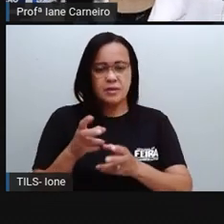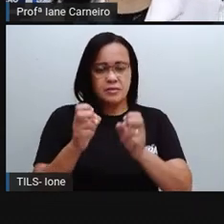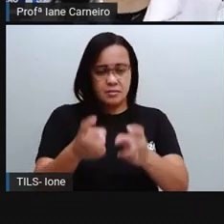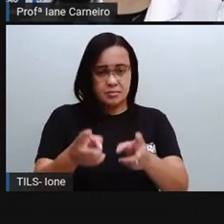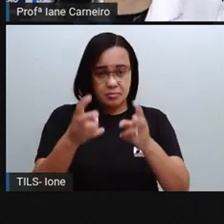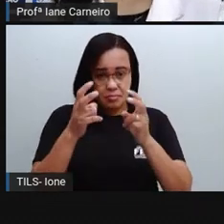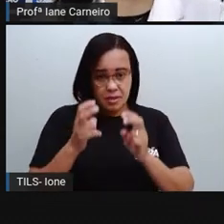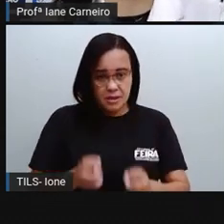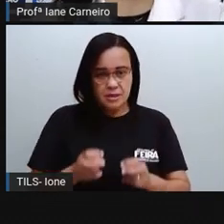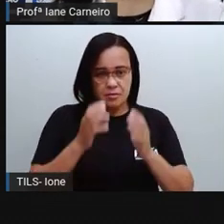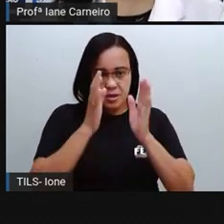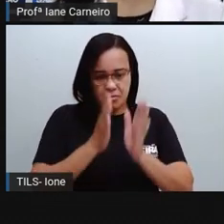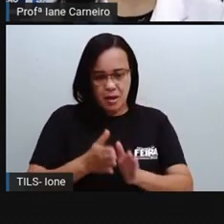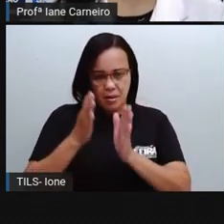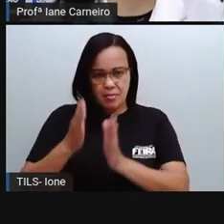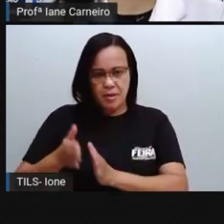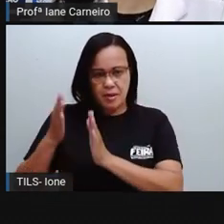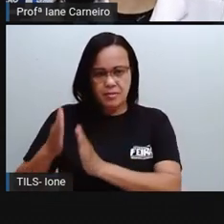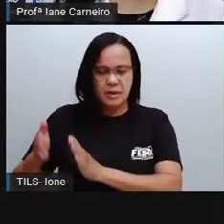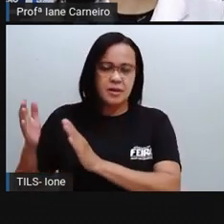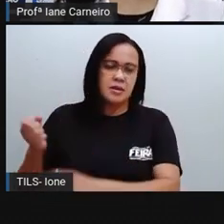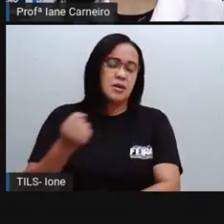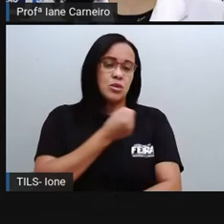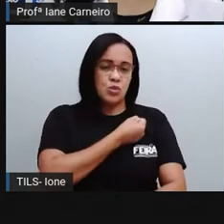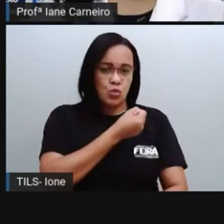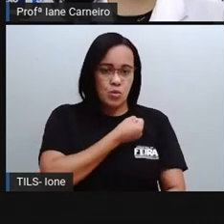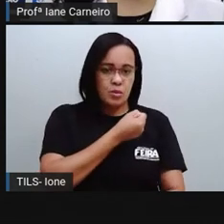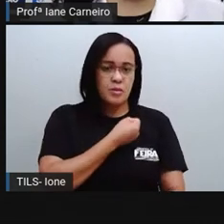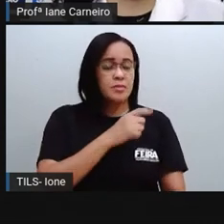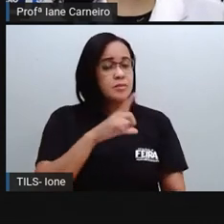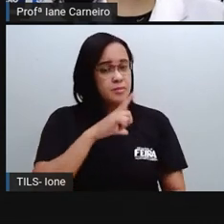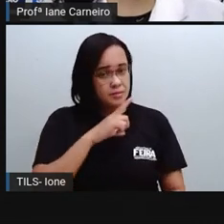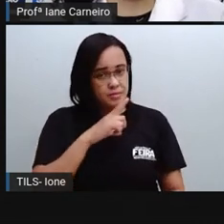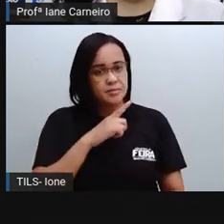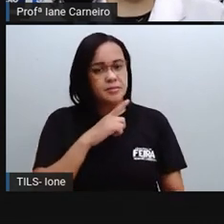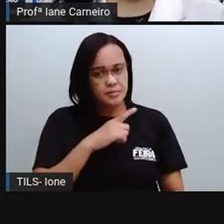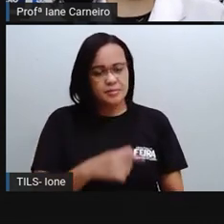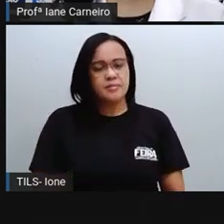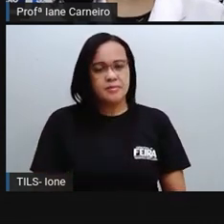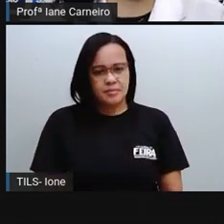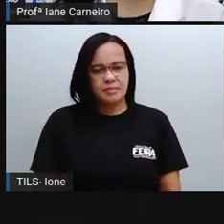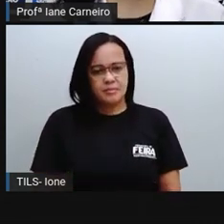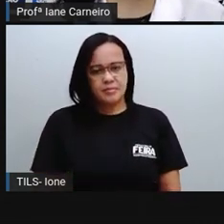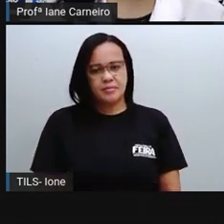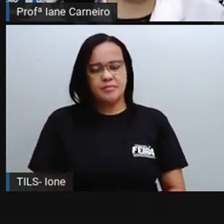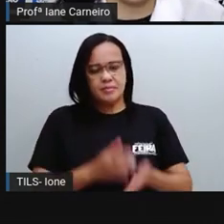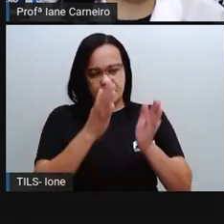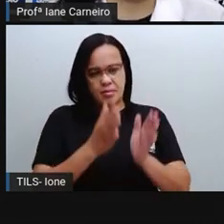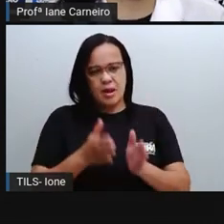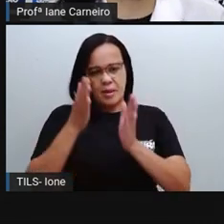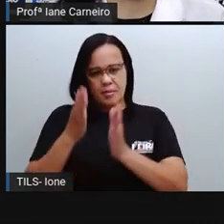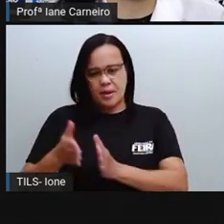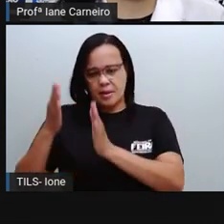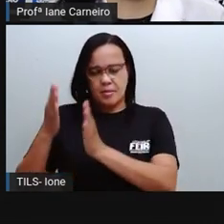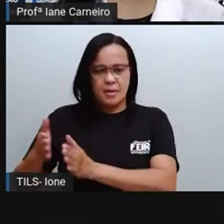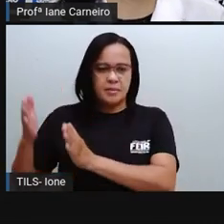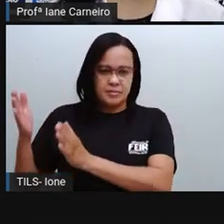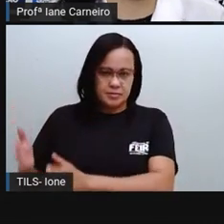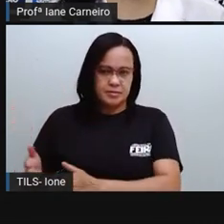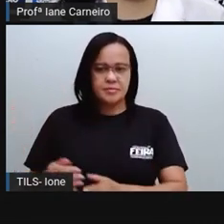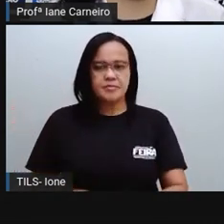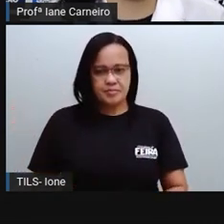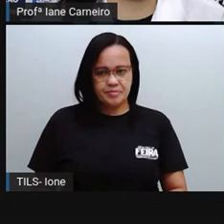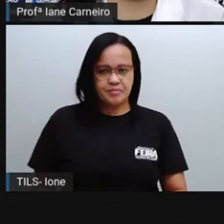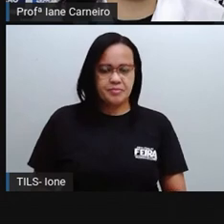regularidade dos números. Então, aqui, aqui a gente tem as, a ordem das unidades, aqui das